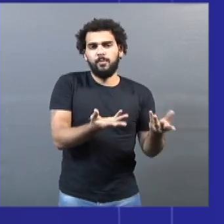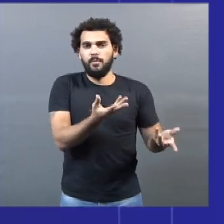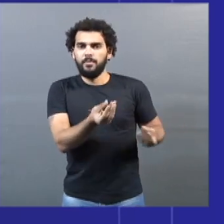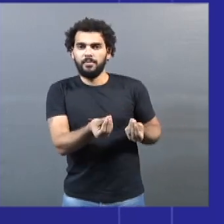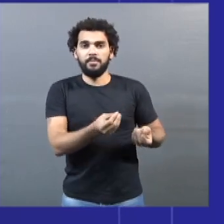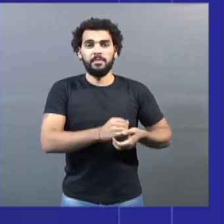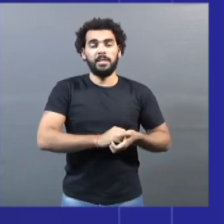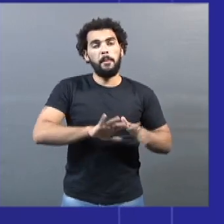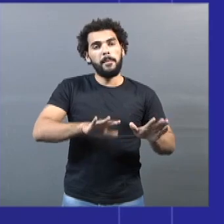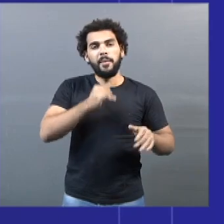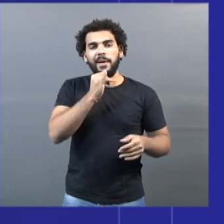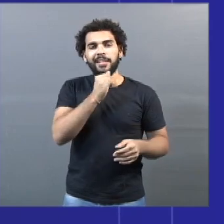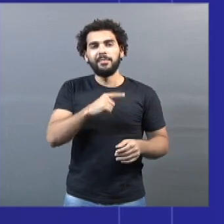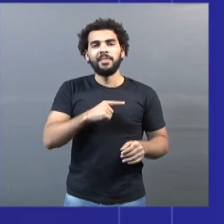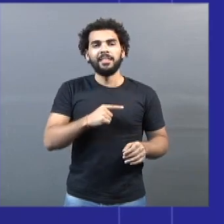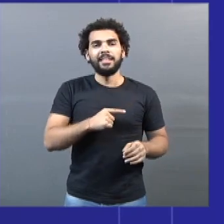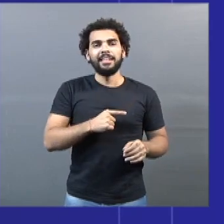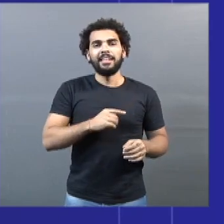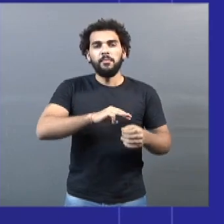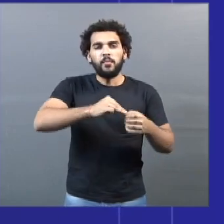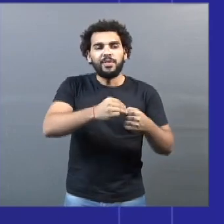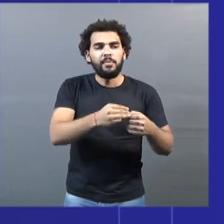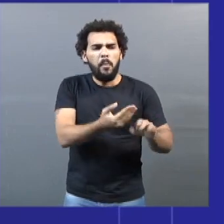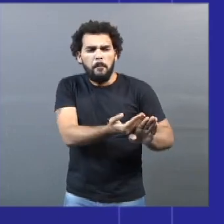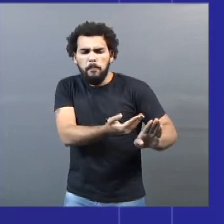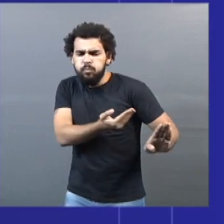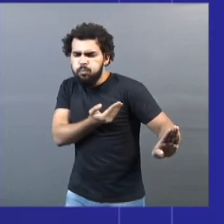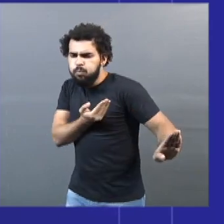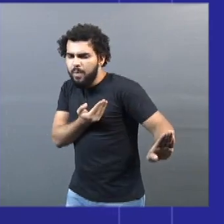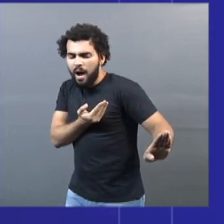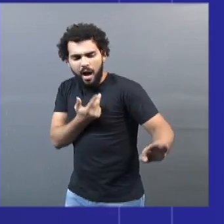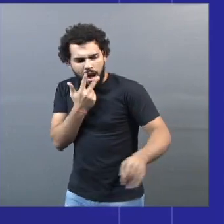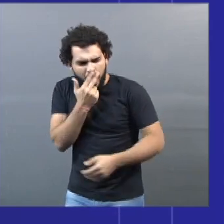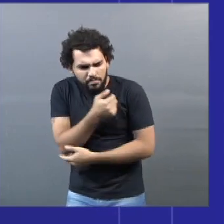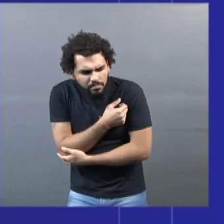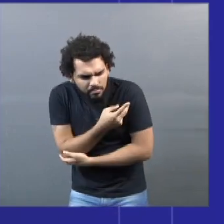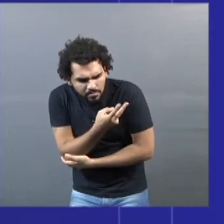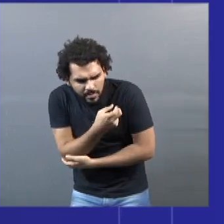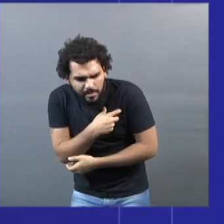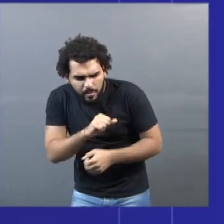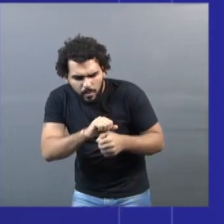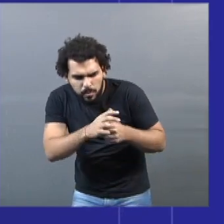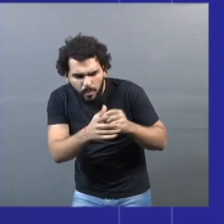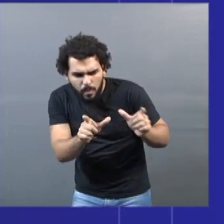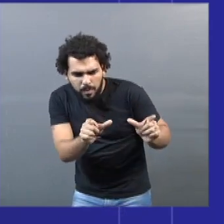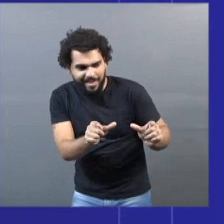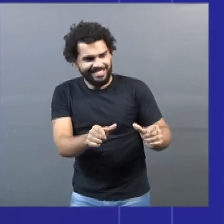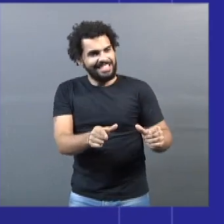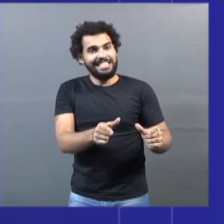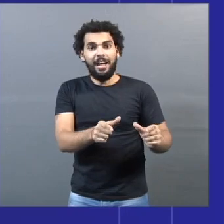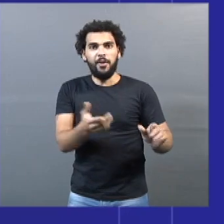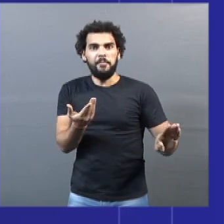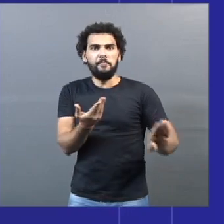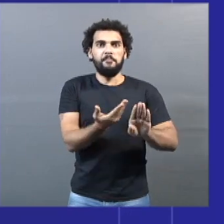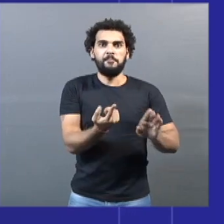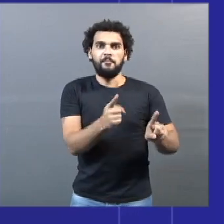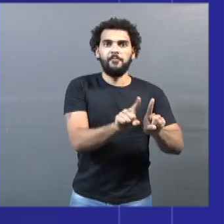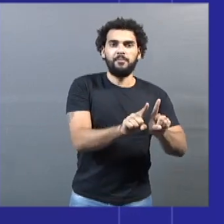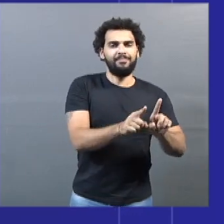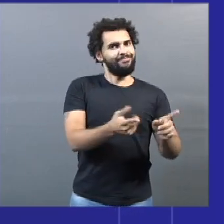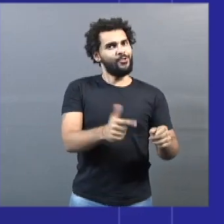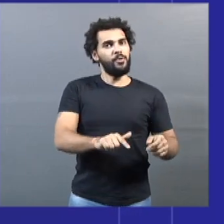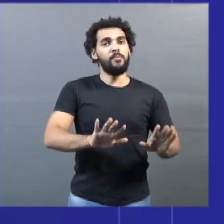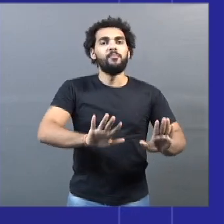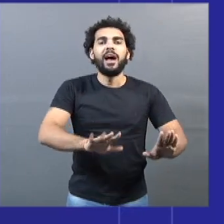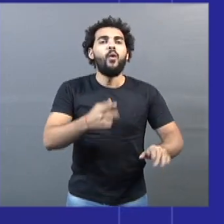da pandemia, os prefeitos corriam para flexibilizar o isolamento social. Acontece que toda vez